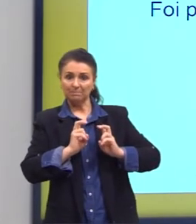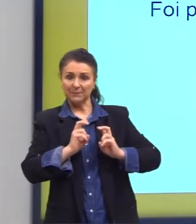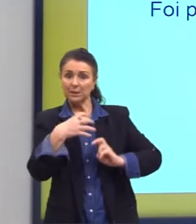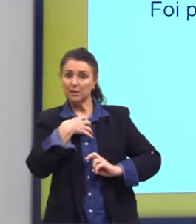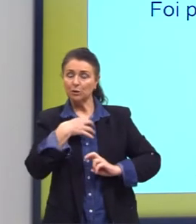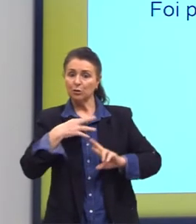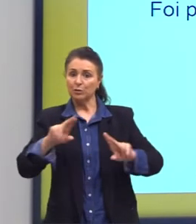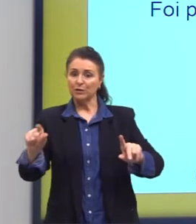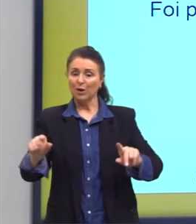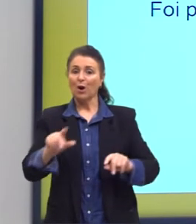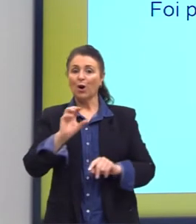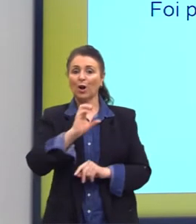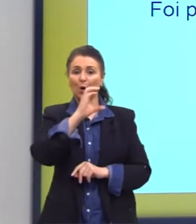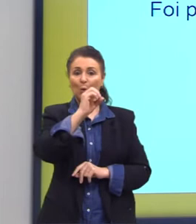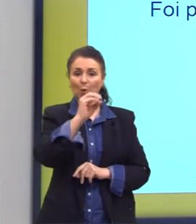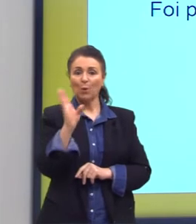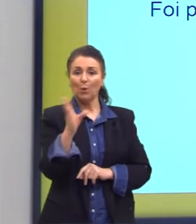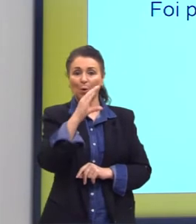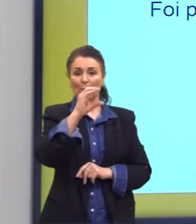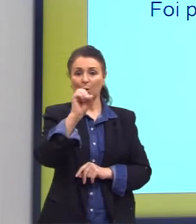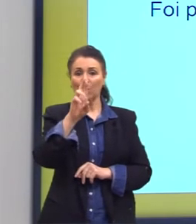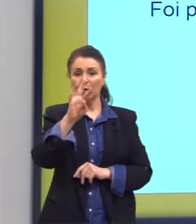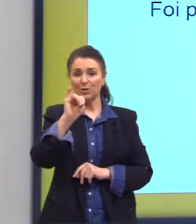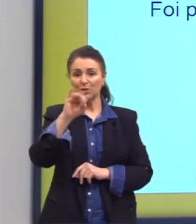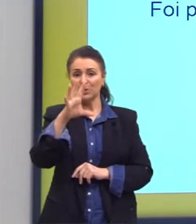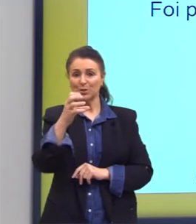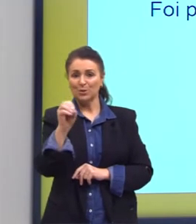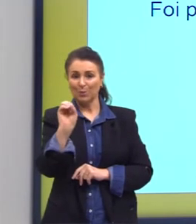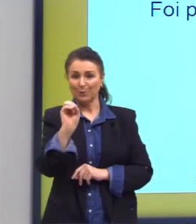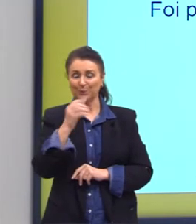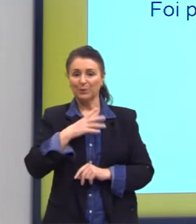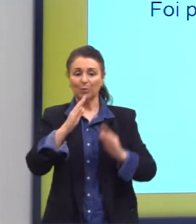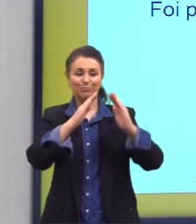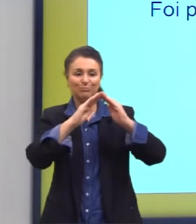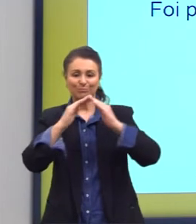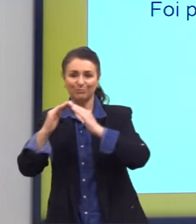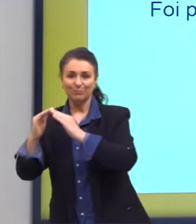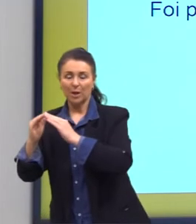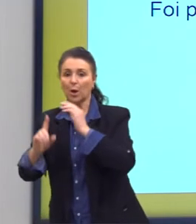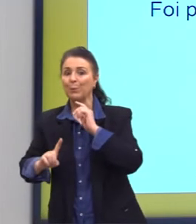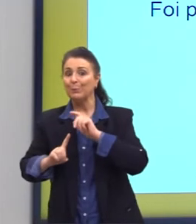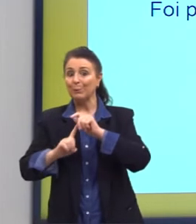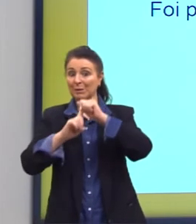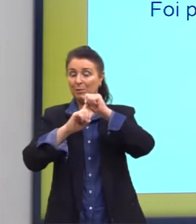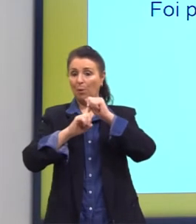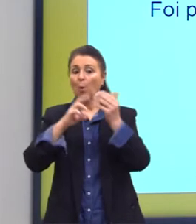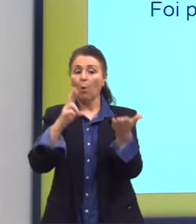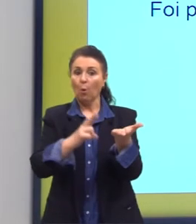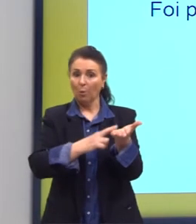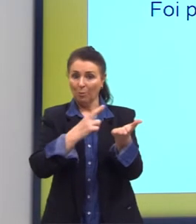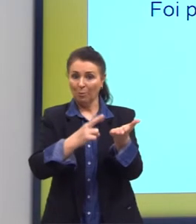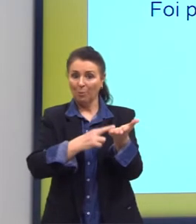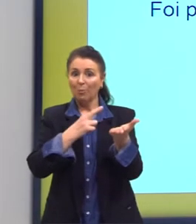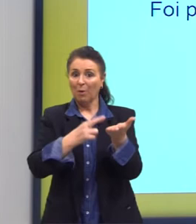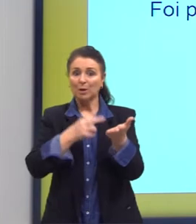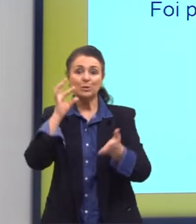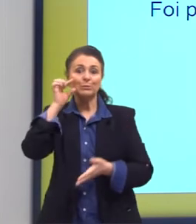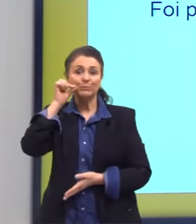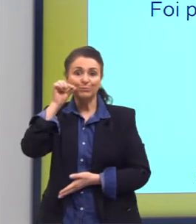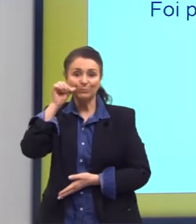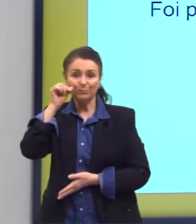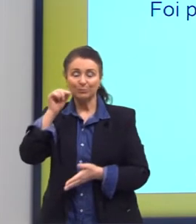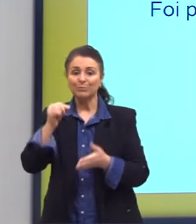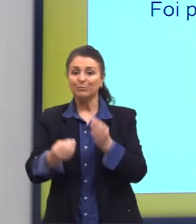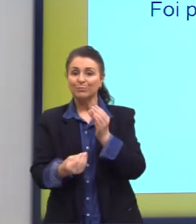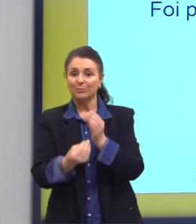O Curtiço. O Curtiço é a obra-prima naturalista. Ele é o principal romance do Aloysio Azevedo. E ele desenvolve todas